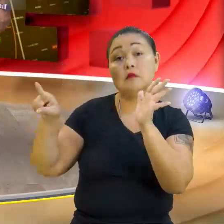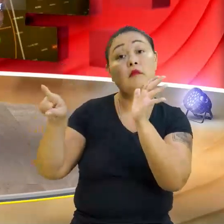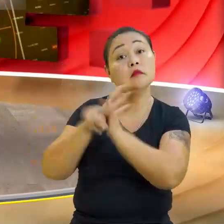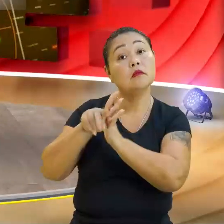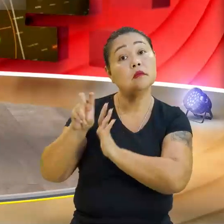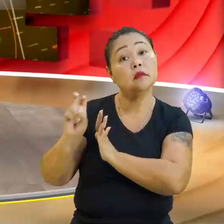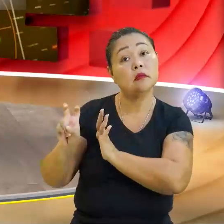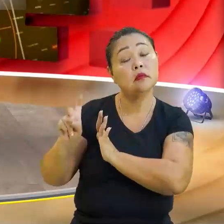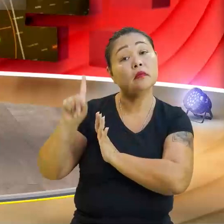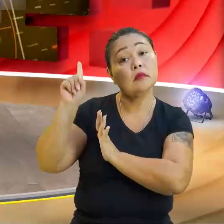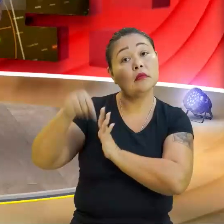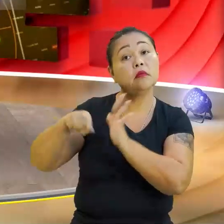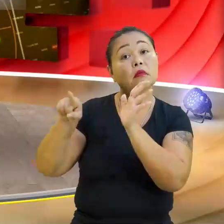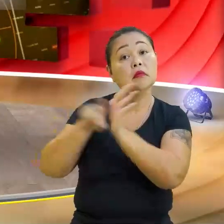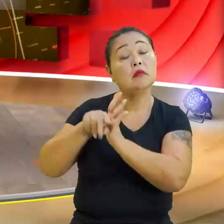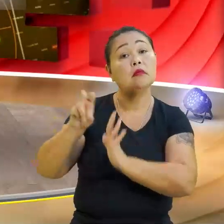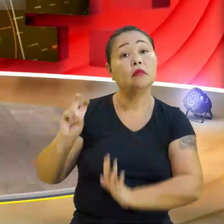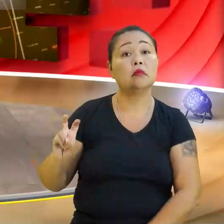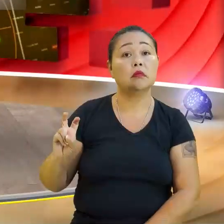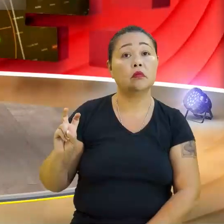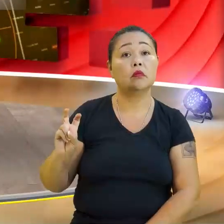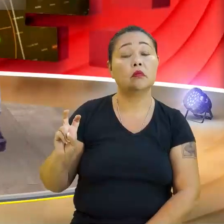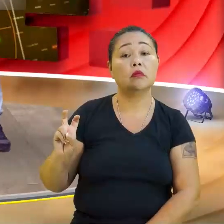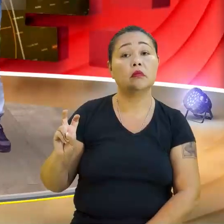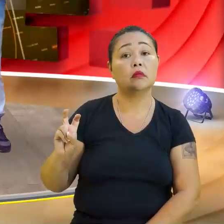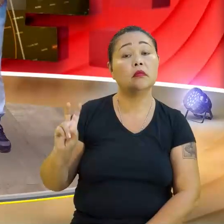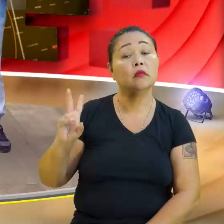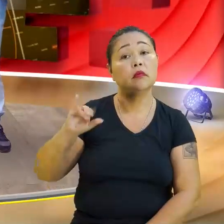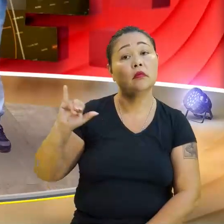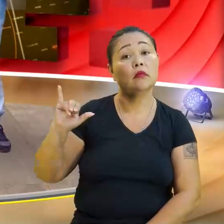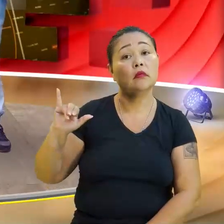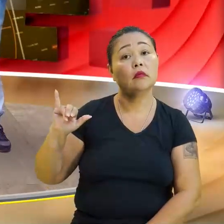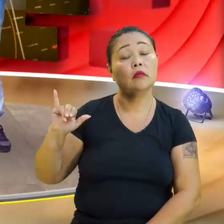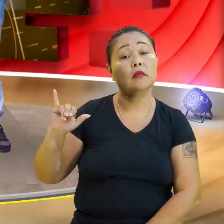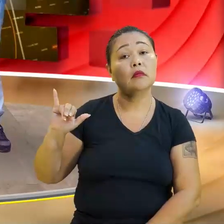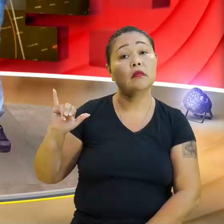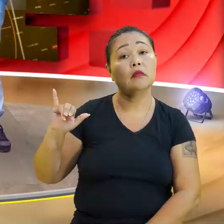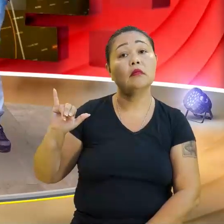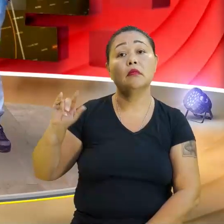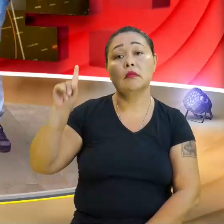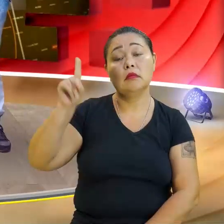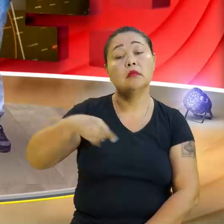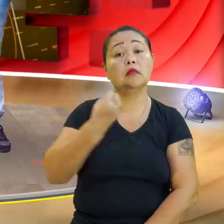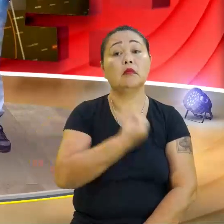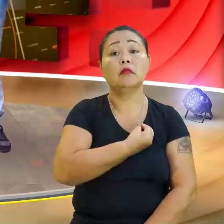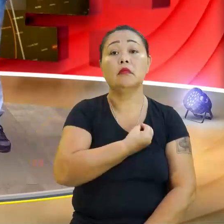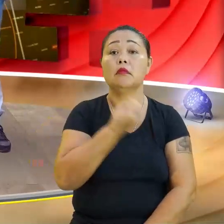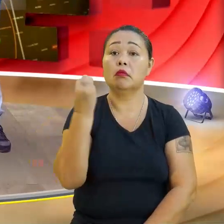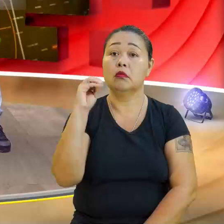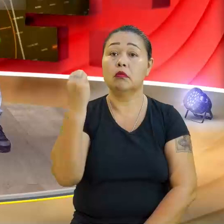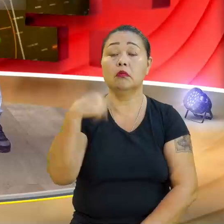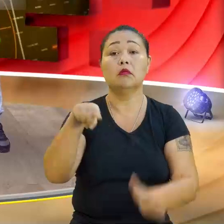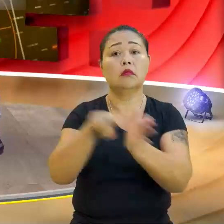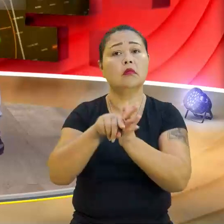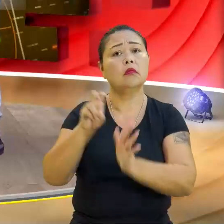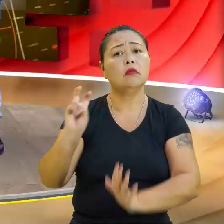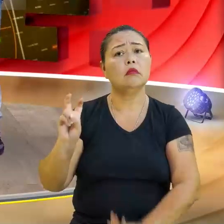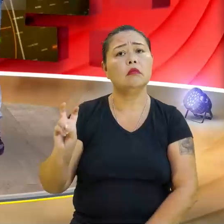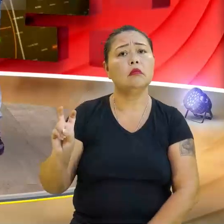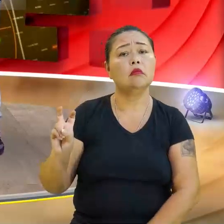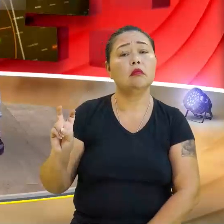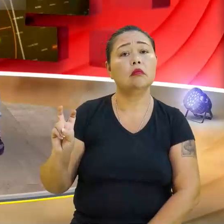Isso, vai aumentando os casos, vai diminuindo. 5, vai valores negativos. Perfeito. Dá para aproximar aqui?